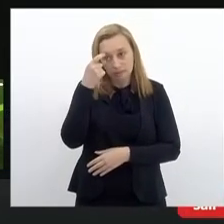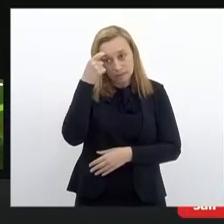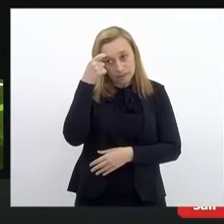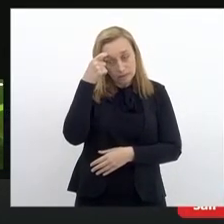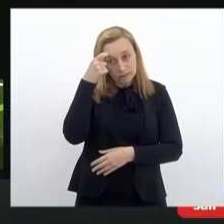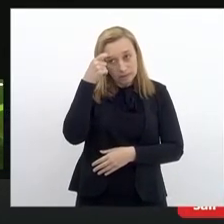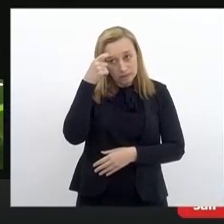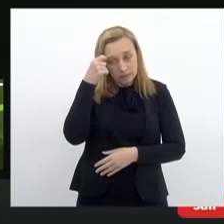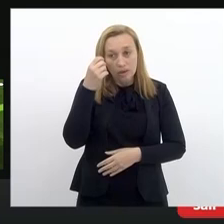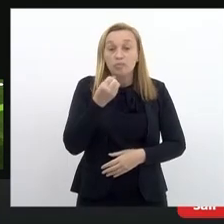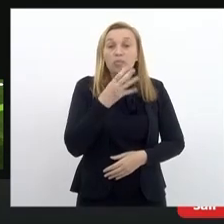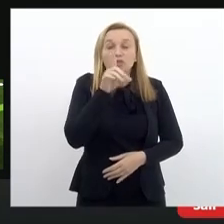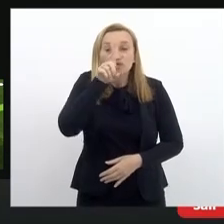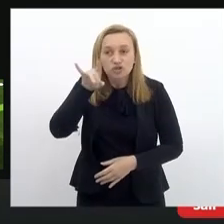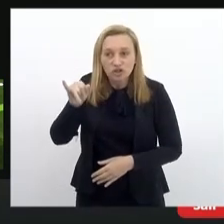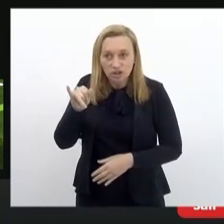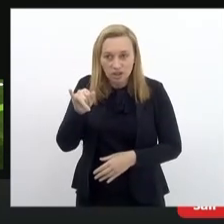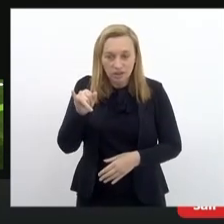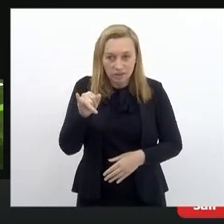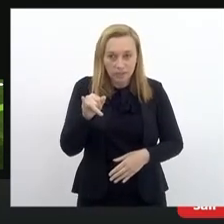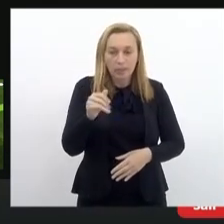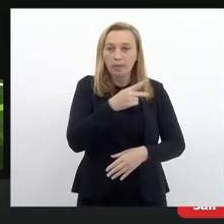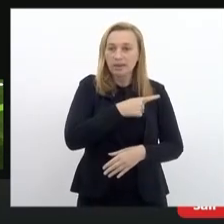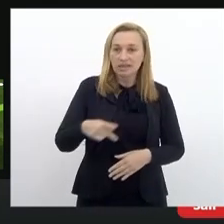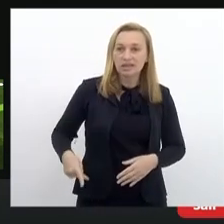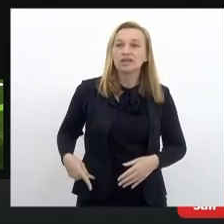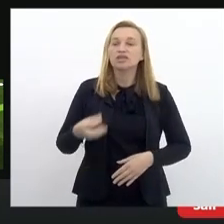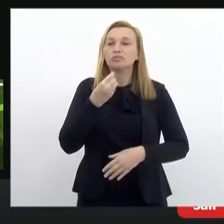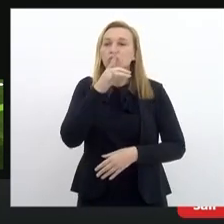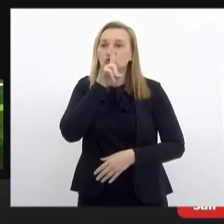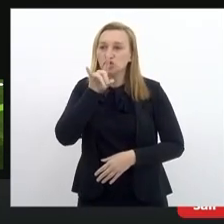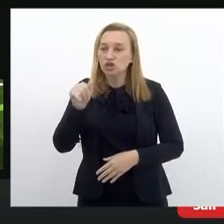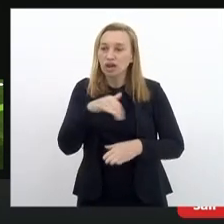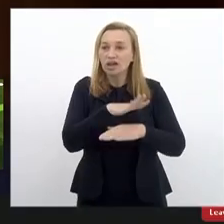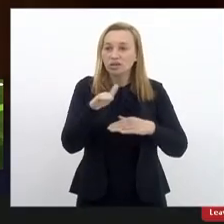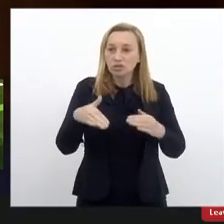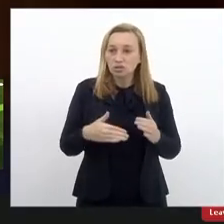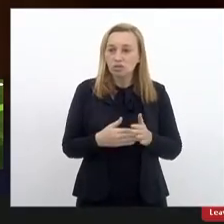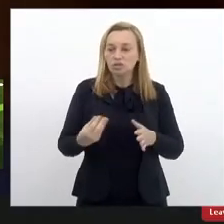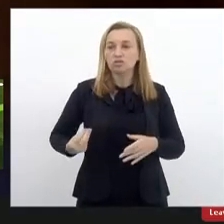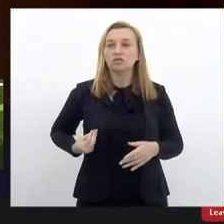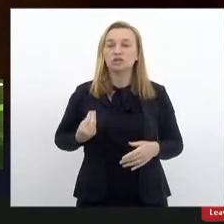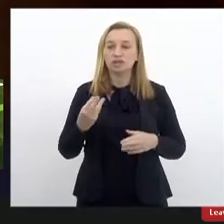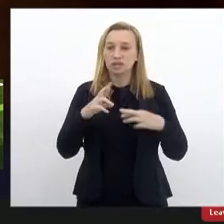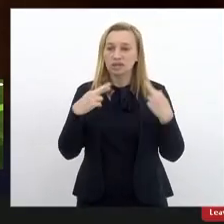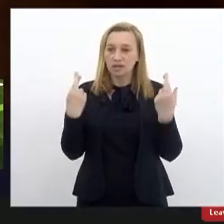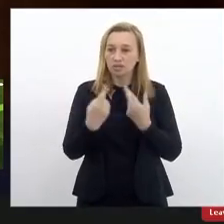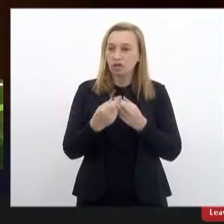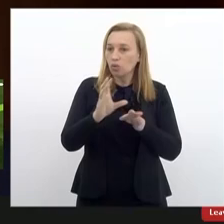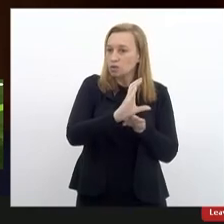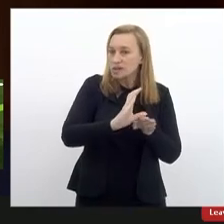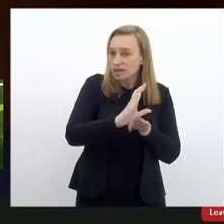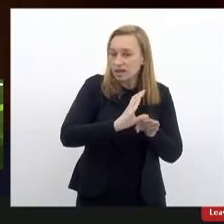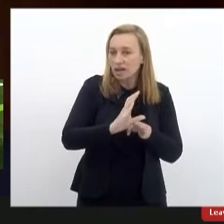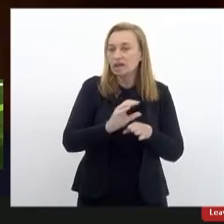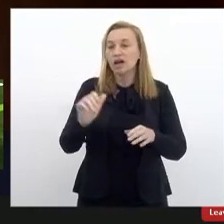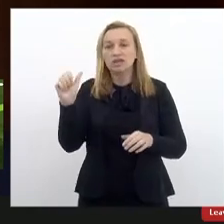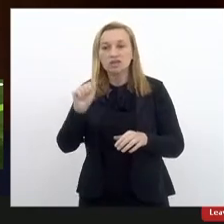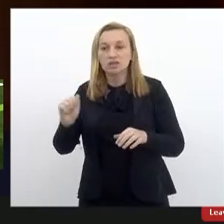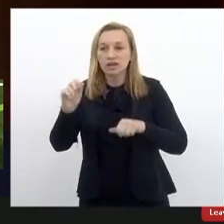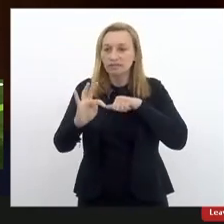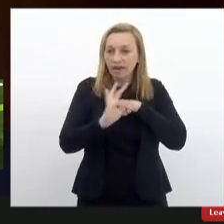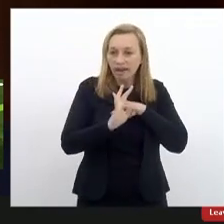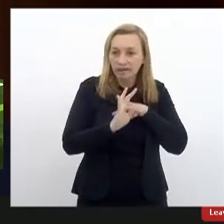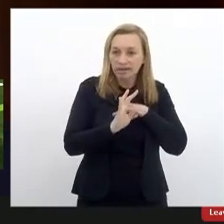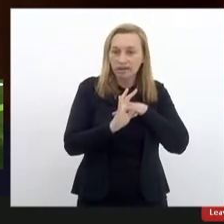Muito bom dia, bom dia, presidente. Bom dia a todos os presentes, aos conselheiros, à assessoria técnica,